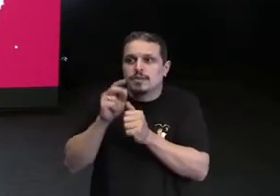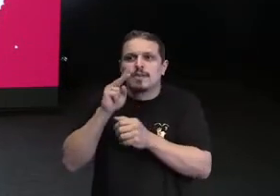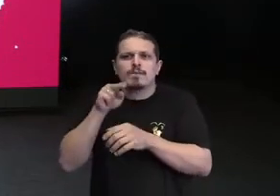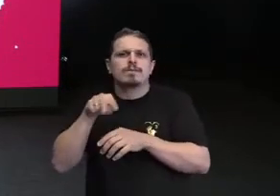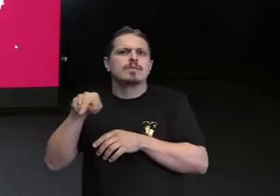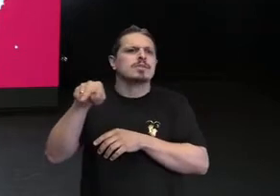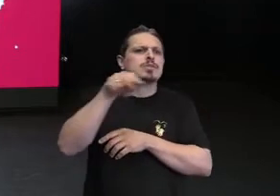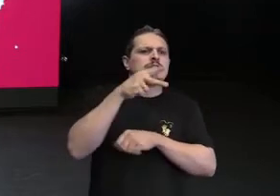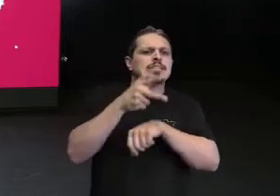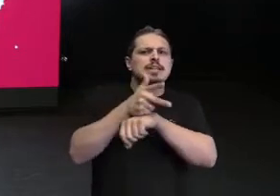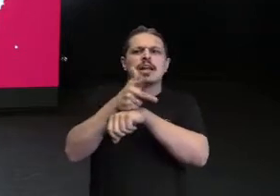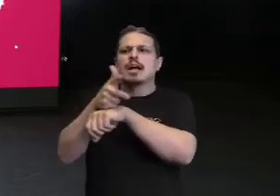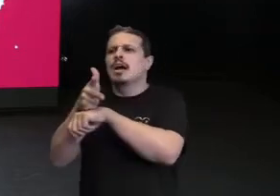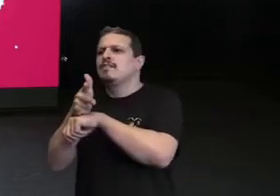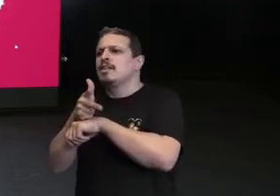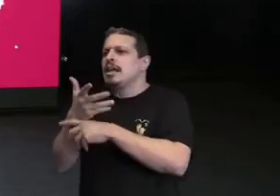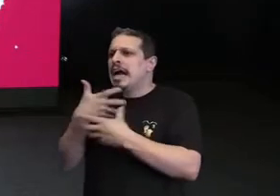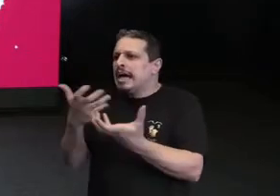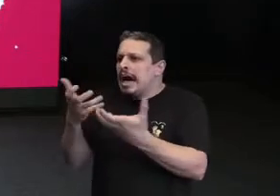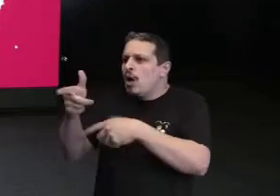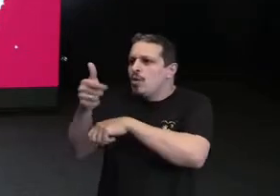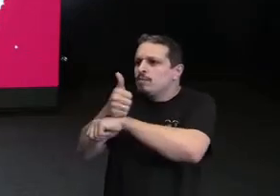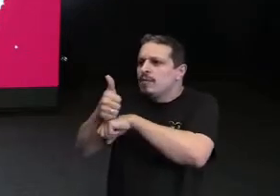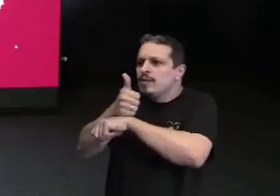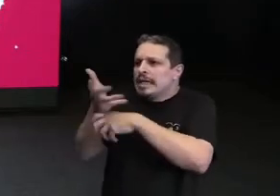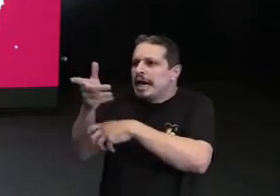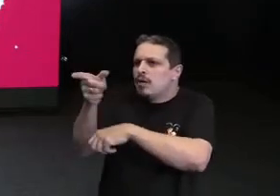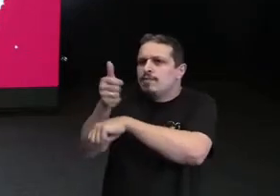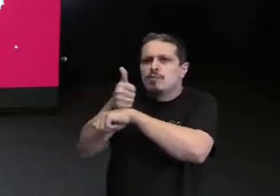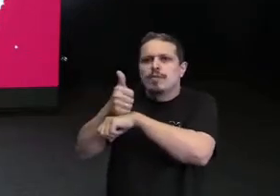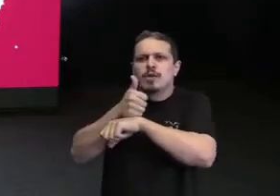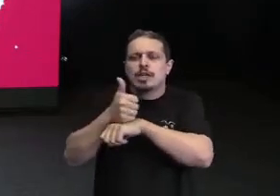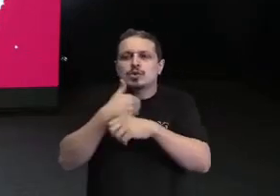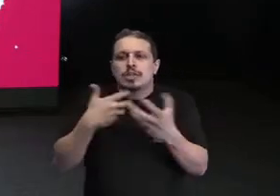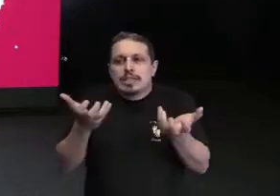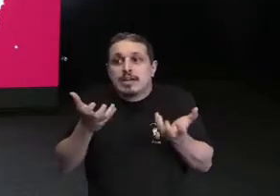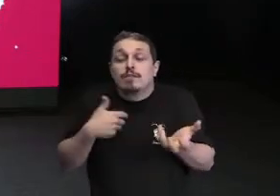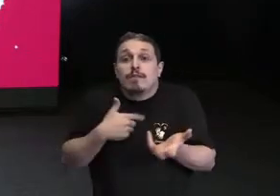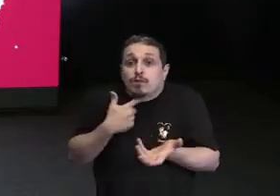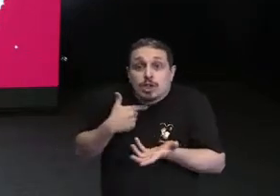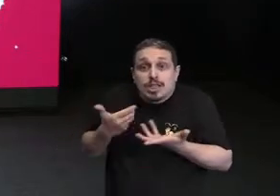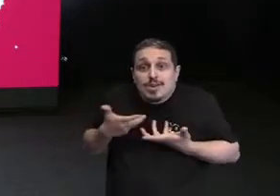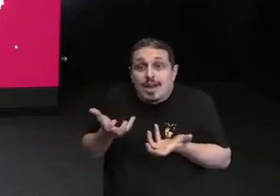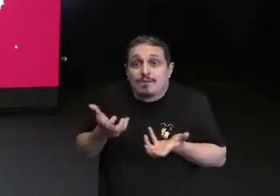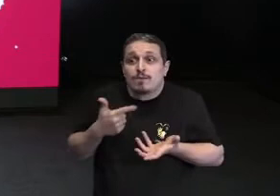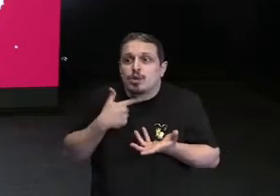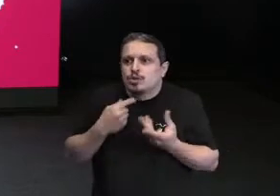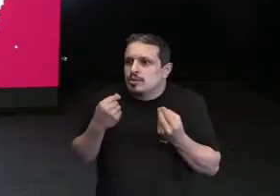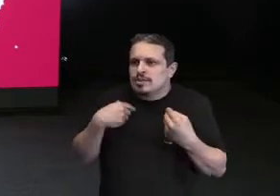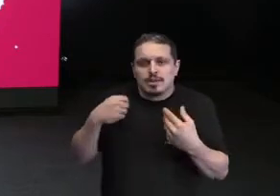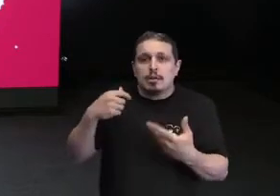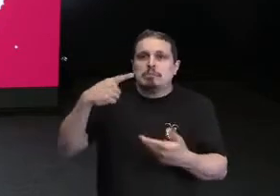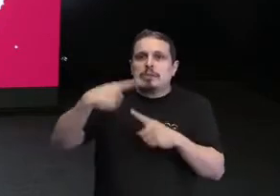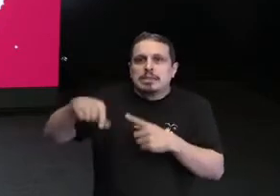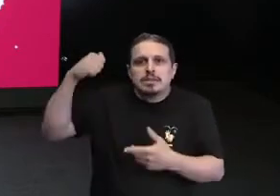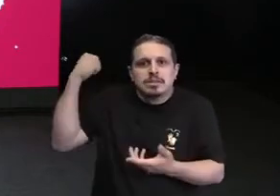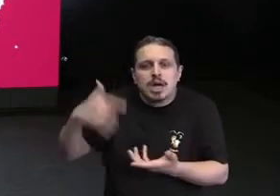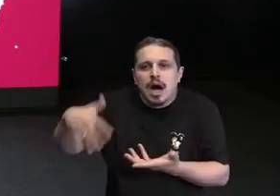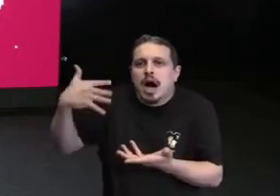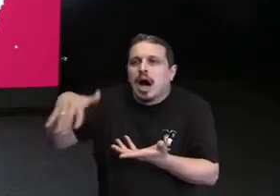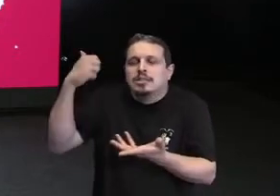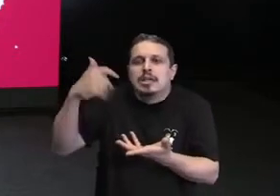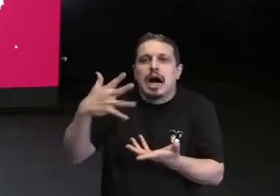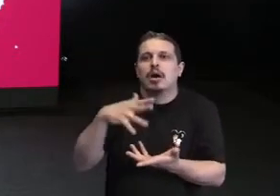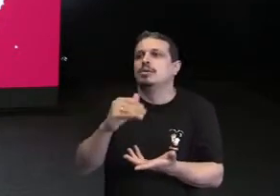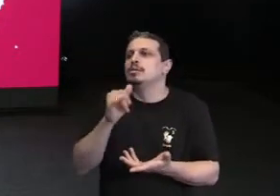98, eu já tinha começado a pesquisar umas faculdades, e era tudo muito caro. Era impossível uma pessoa preta e